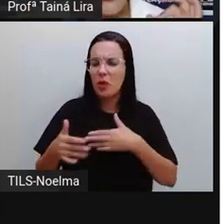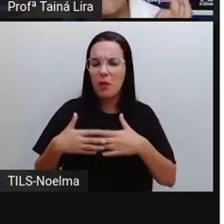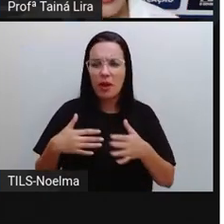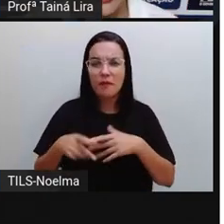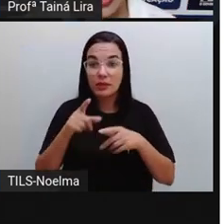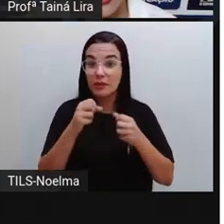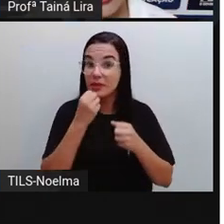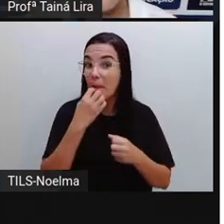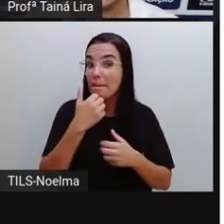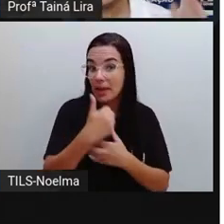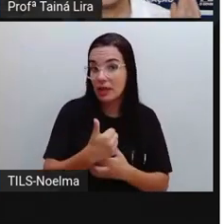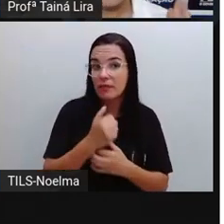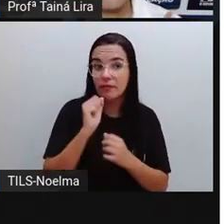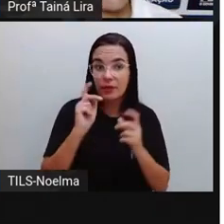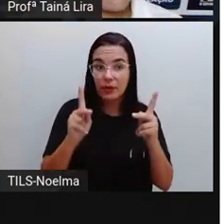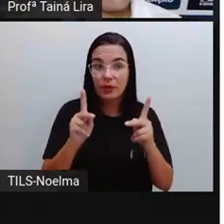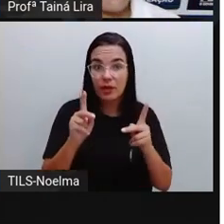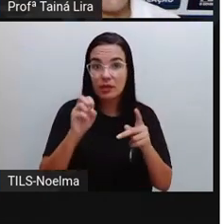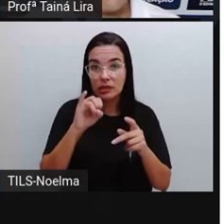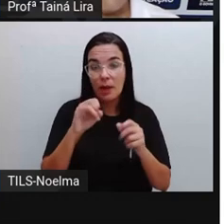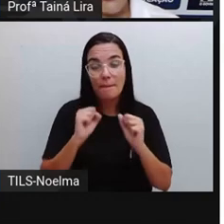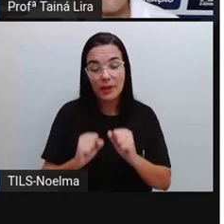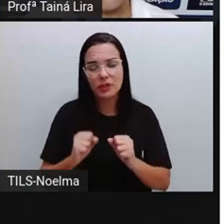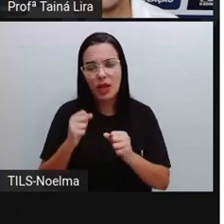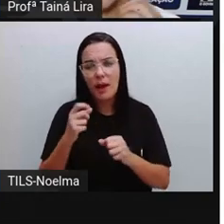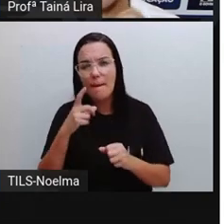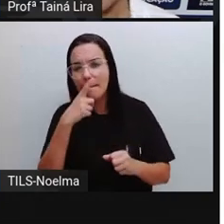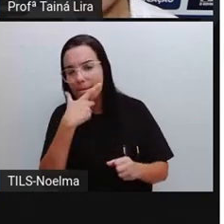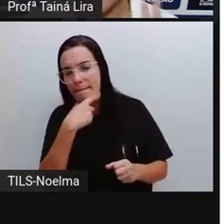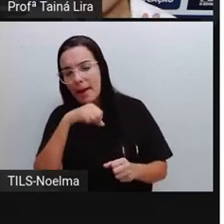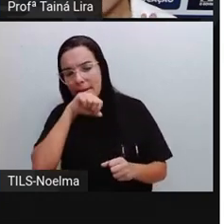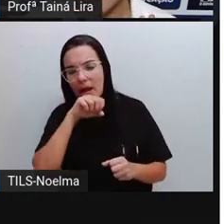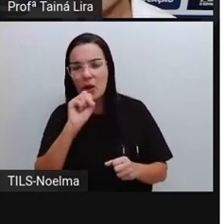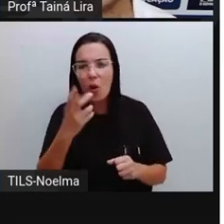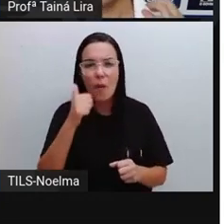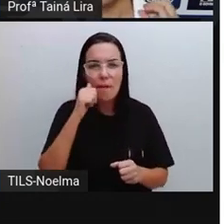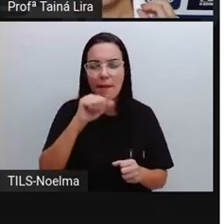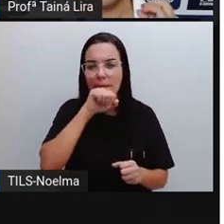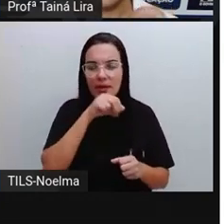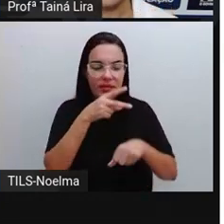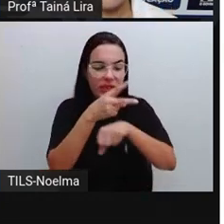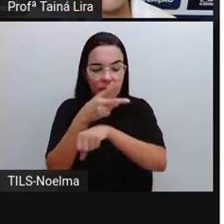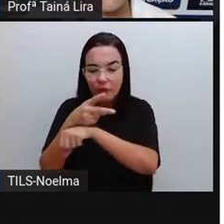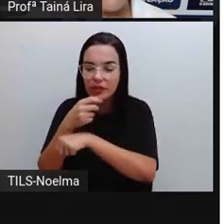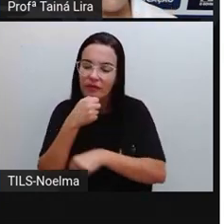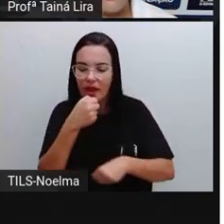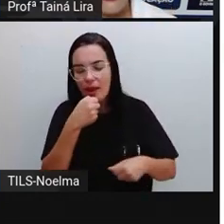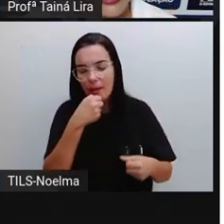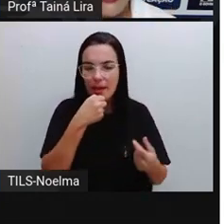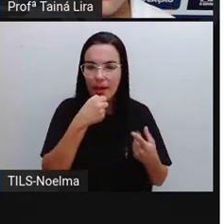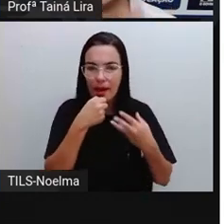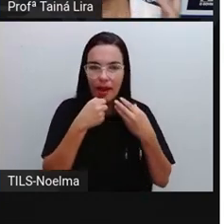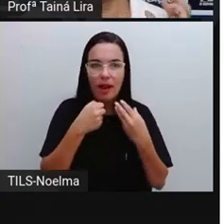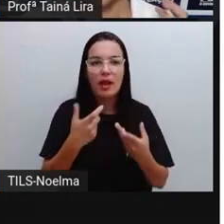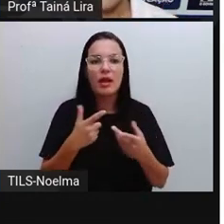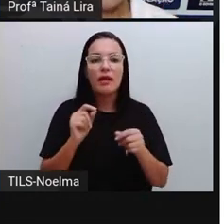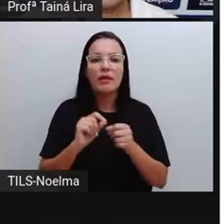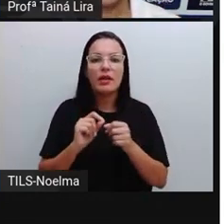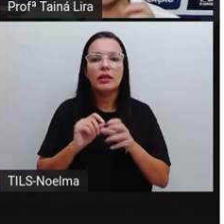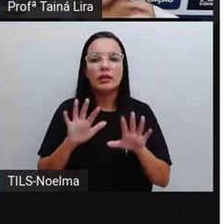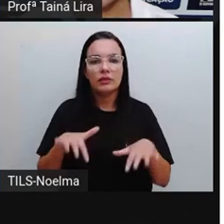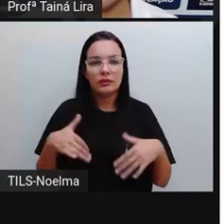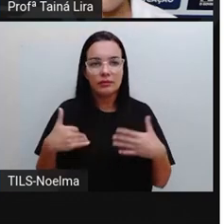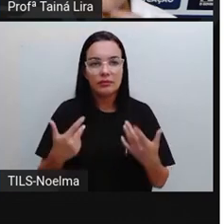bairro. Capricha, tá? Se possível, pede ao papai e à mamãe para gravar um vídeo aí, você falando sobre esse problema, tá?